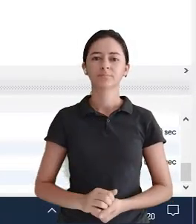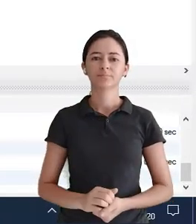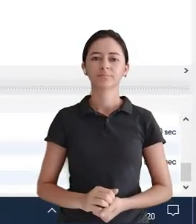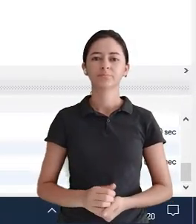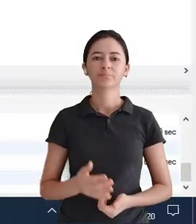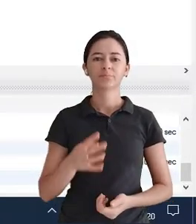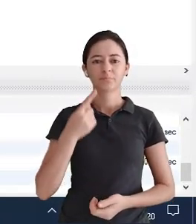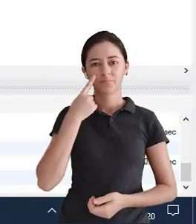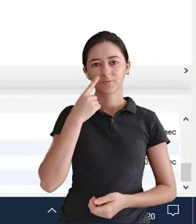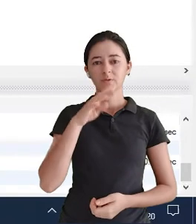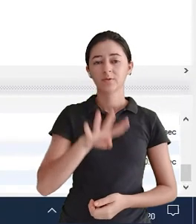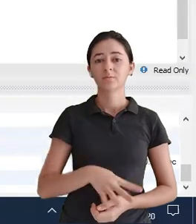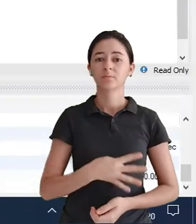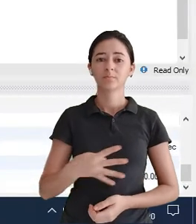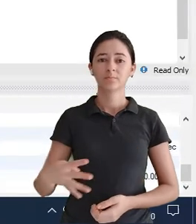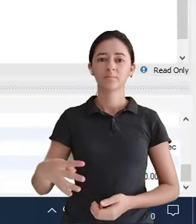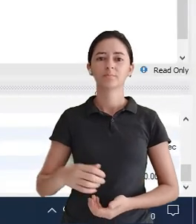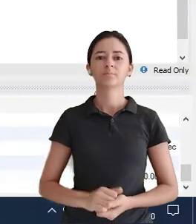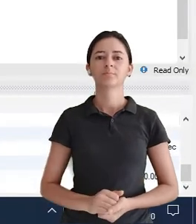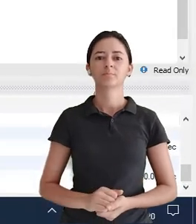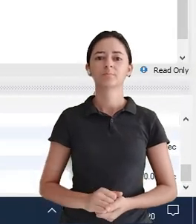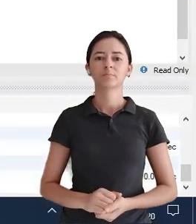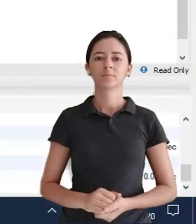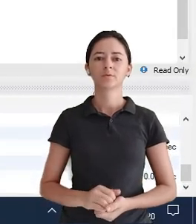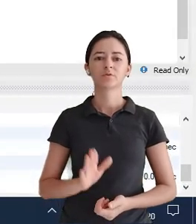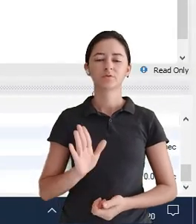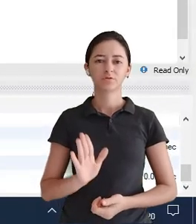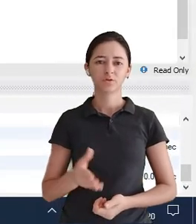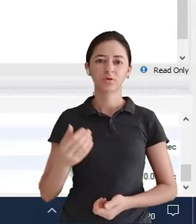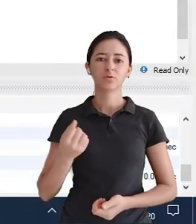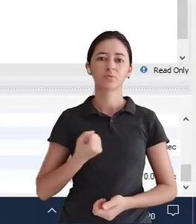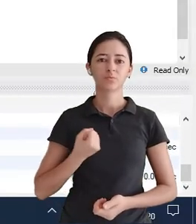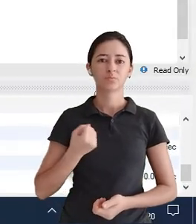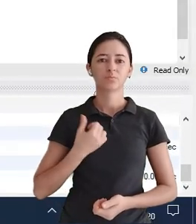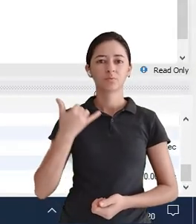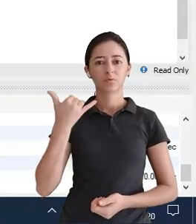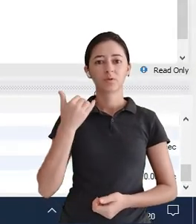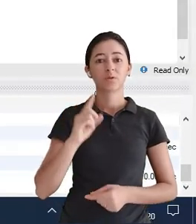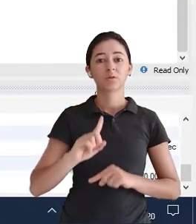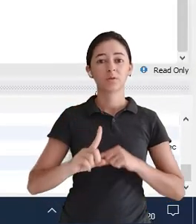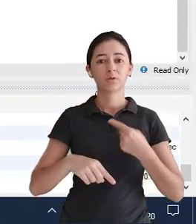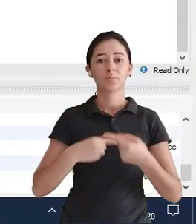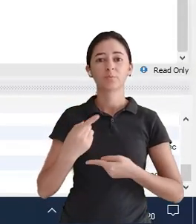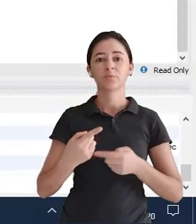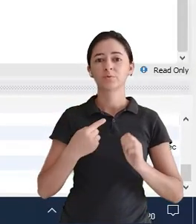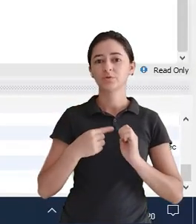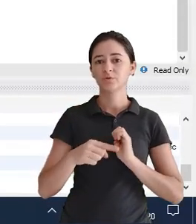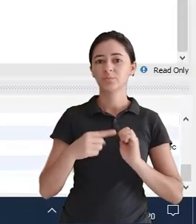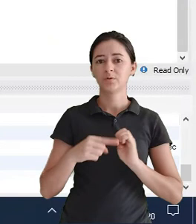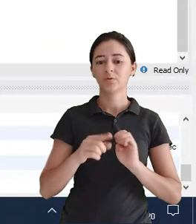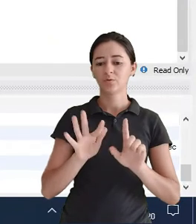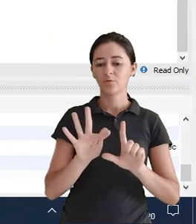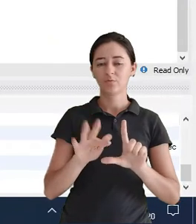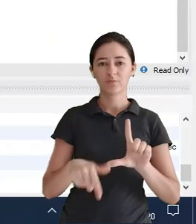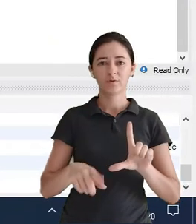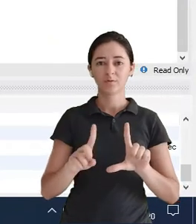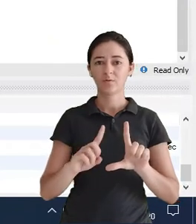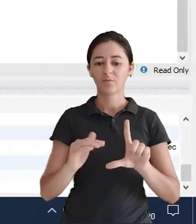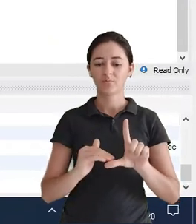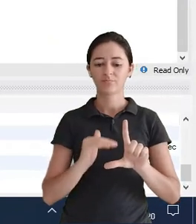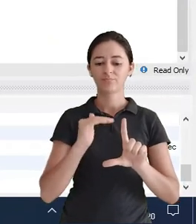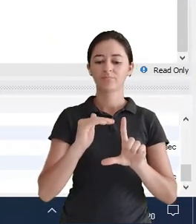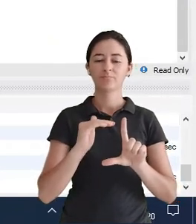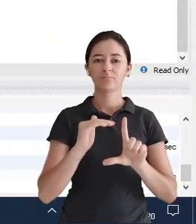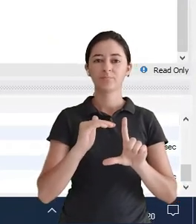Criei o atributo Vamos dar uma olhada na tabela Task Então tá lá ó O telefone foi criado Depois de e-mail Veja que ele não ficou Por último